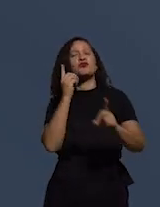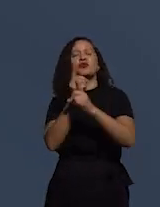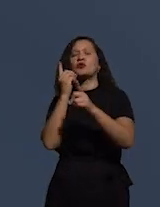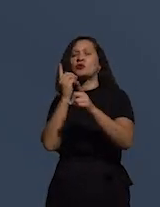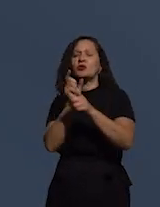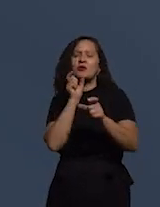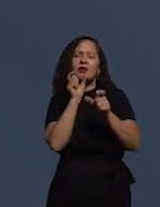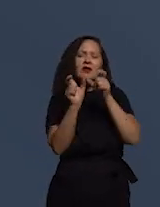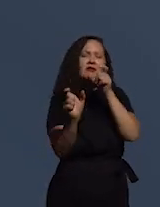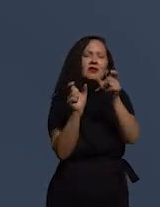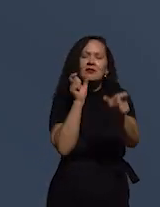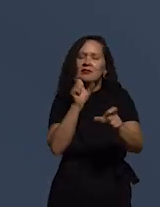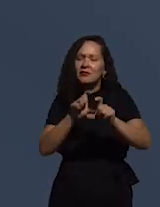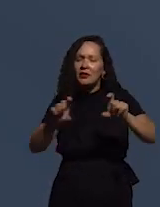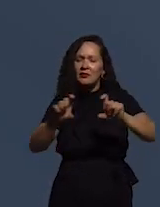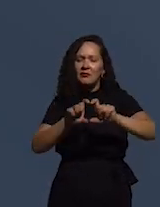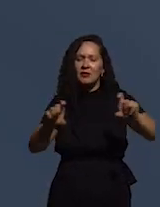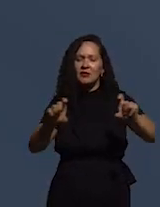frases como